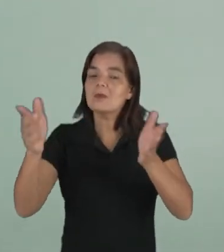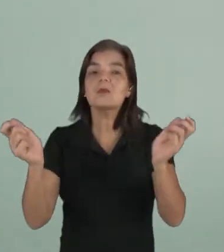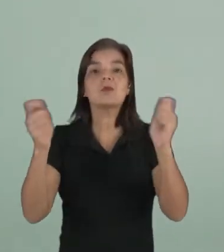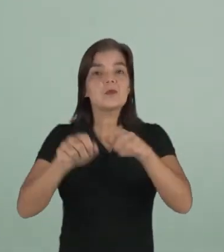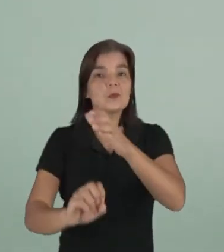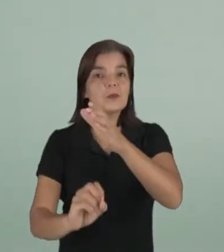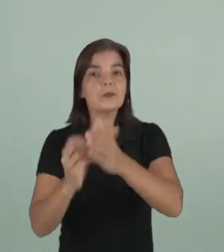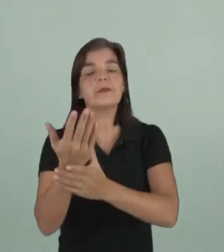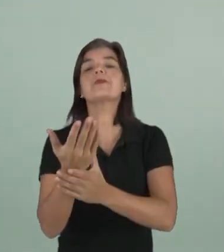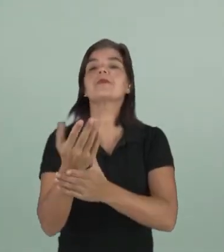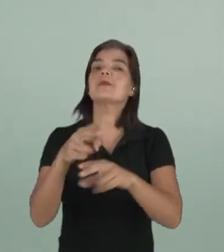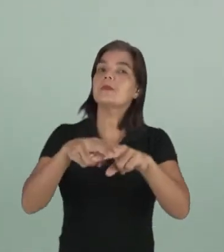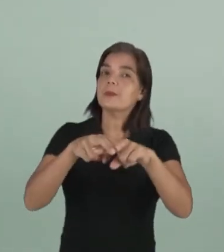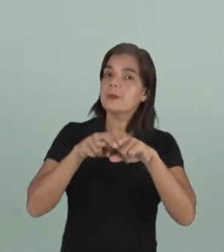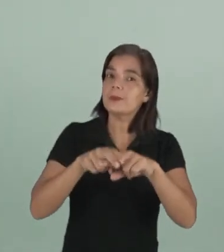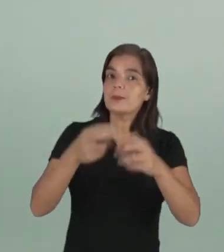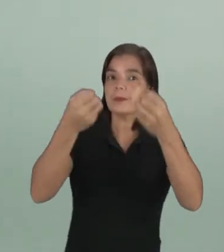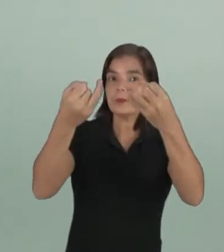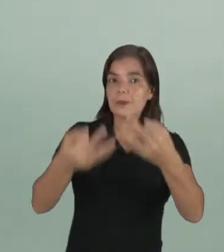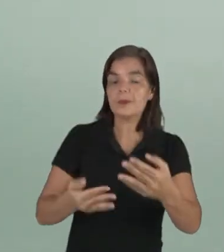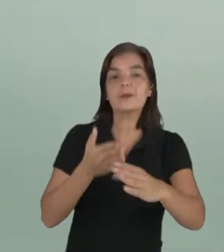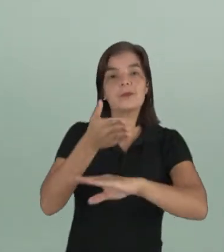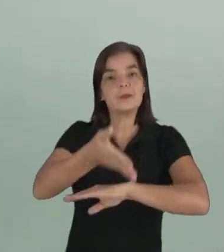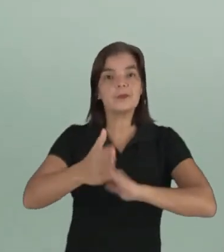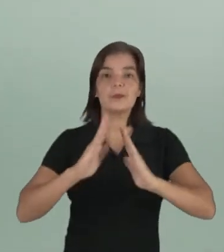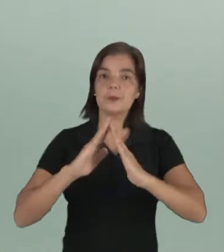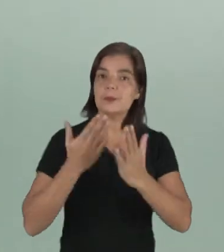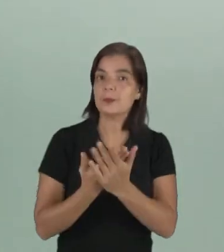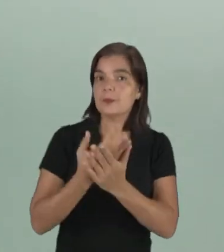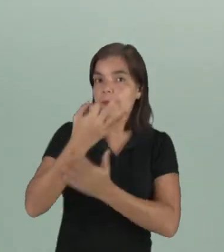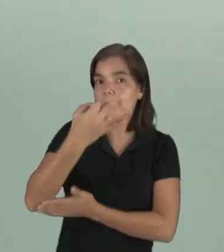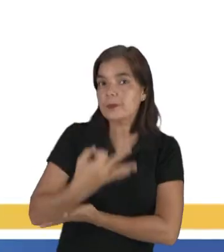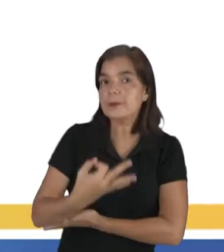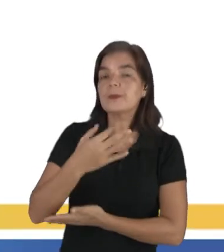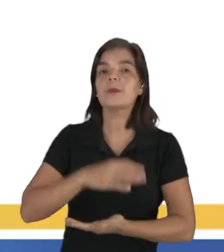possa acontecer. Por isso que a gente vai para a escola, certo?